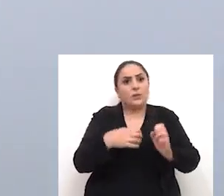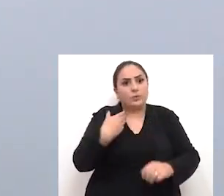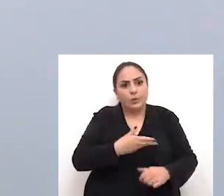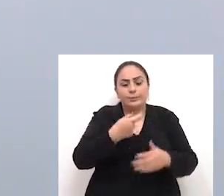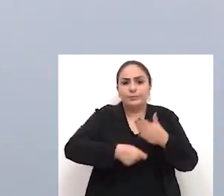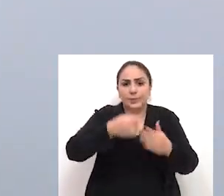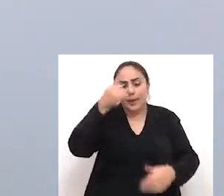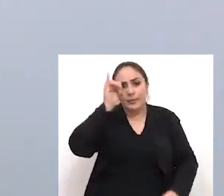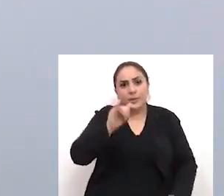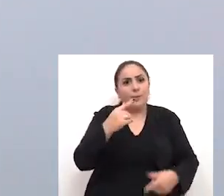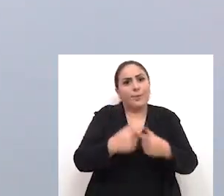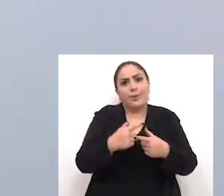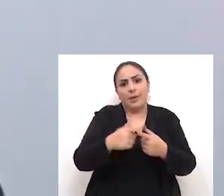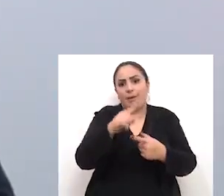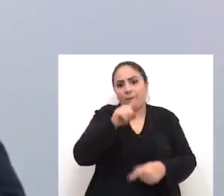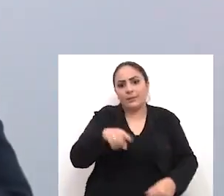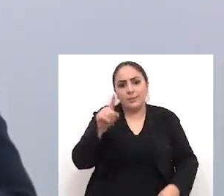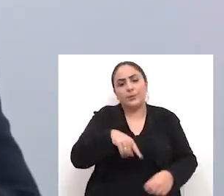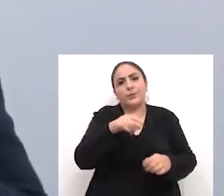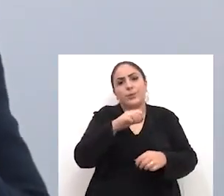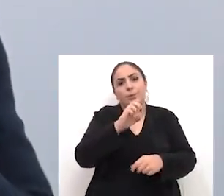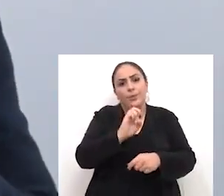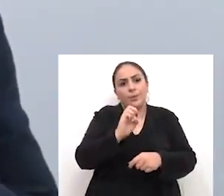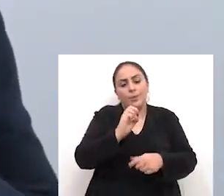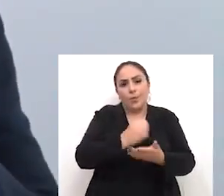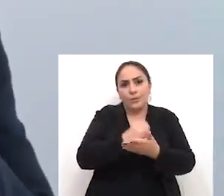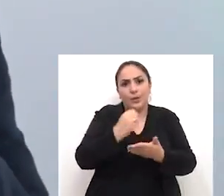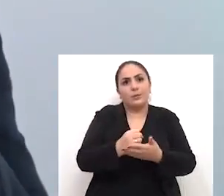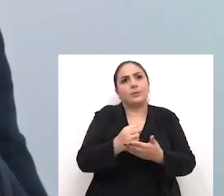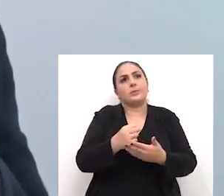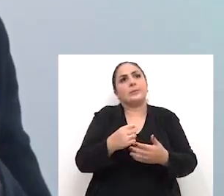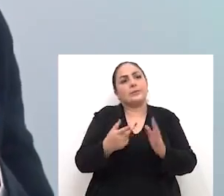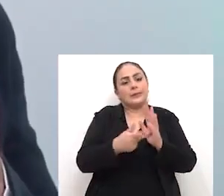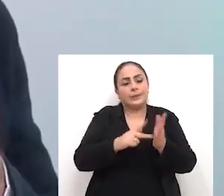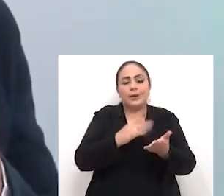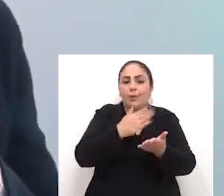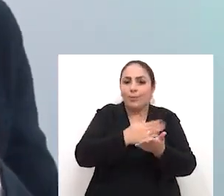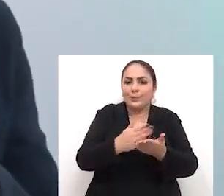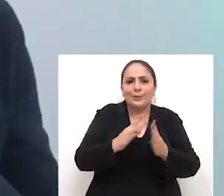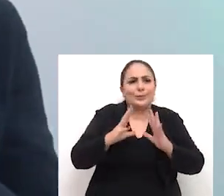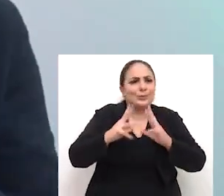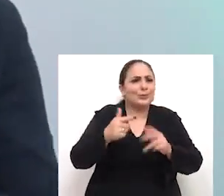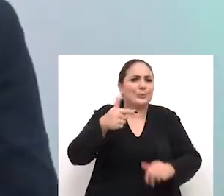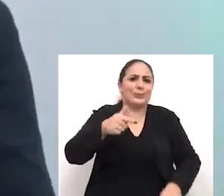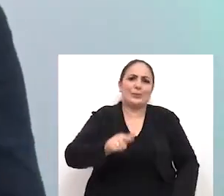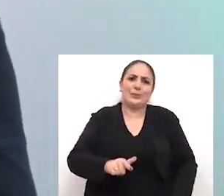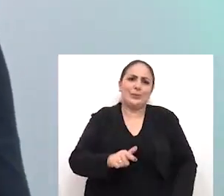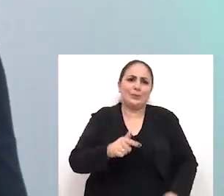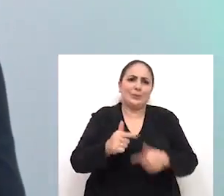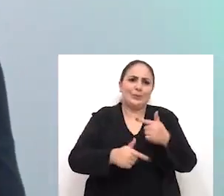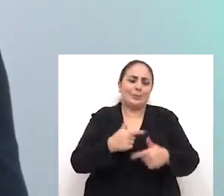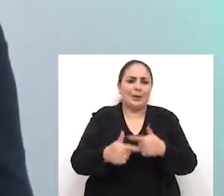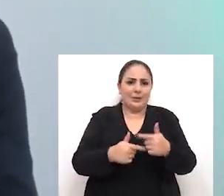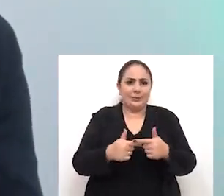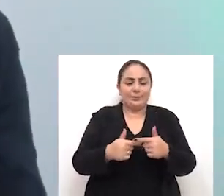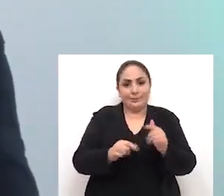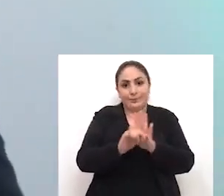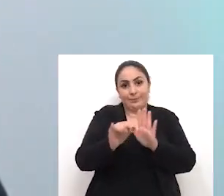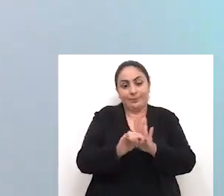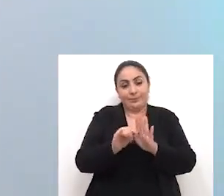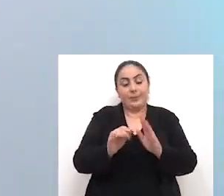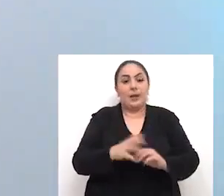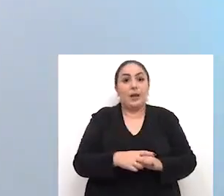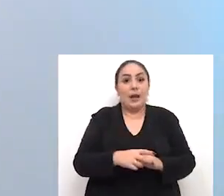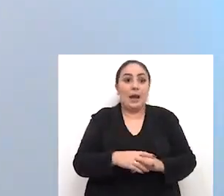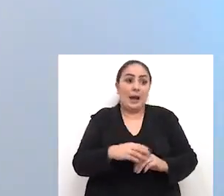todo custo porque a rescisão significaria recomeçar todo um trabalho de licitação. A empresa